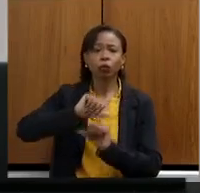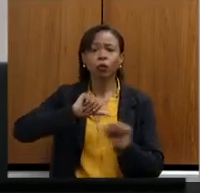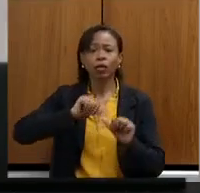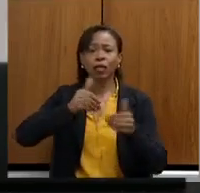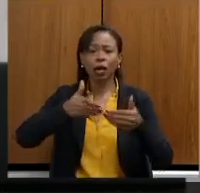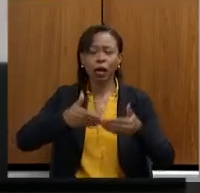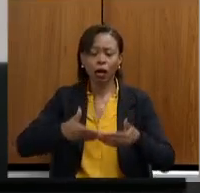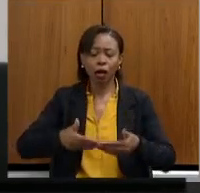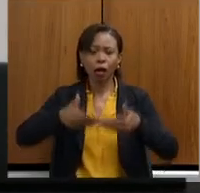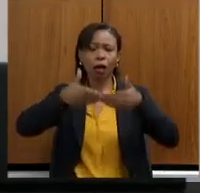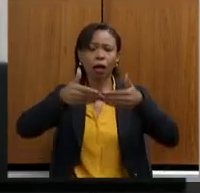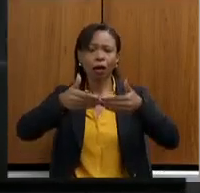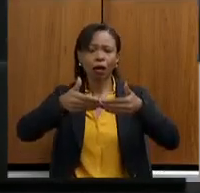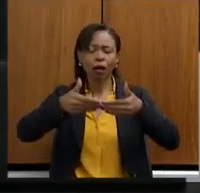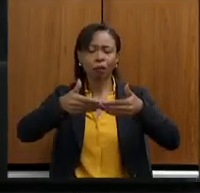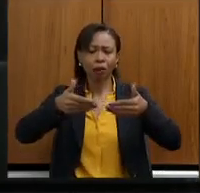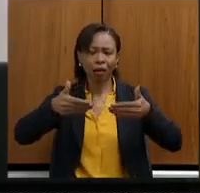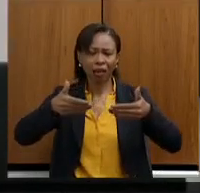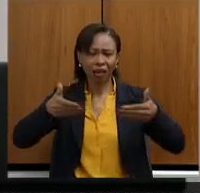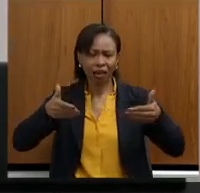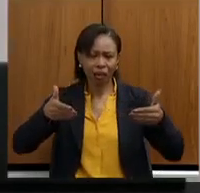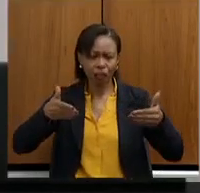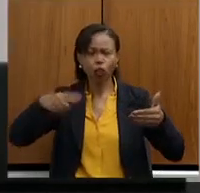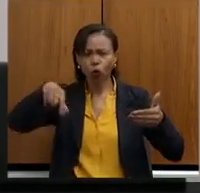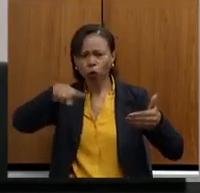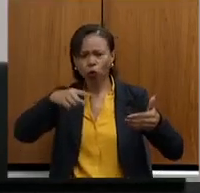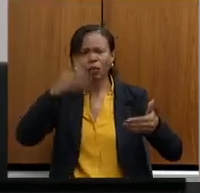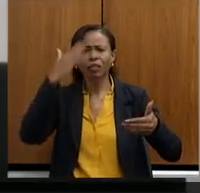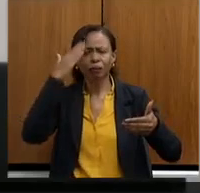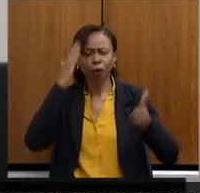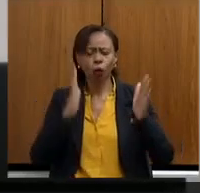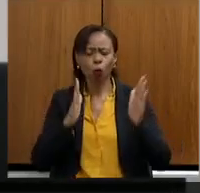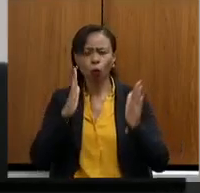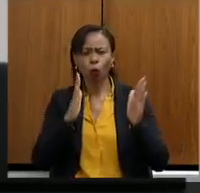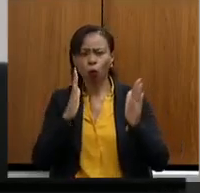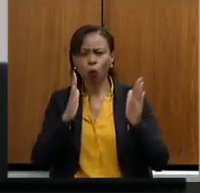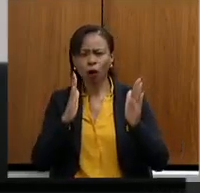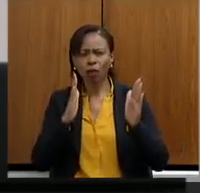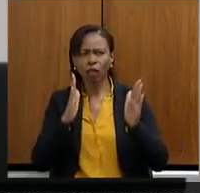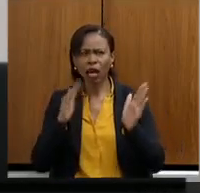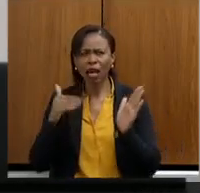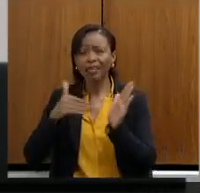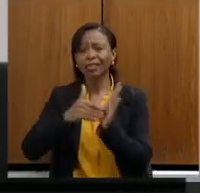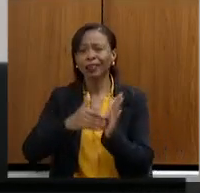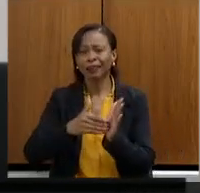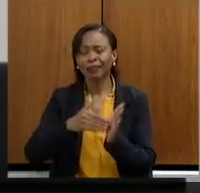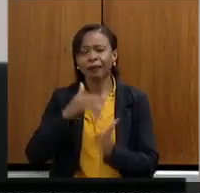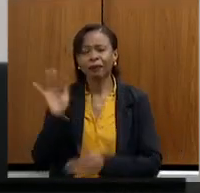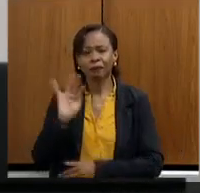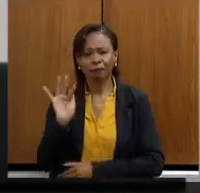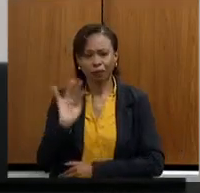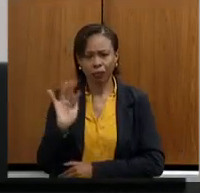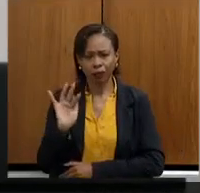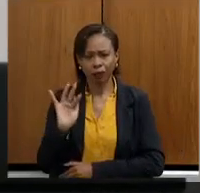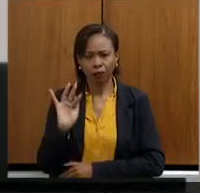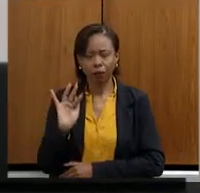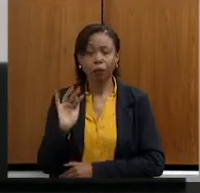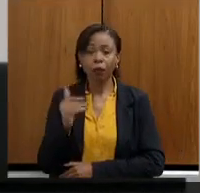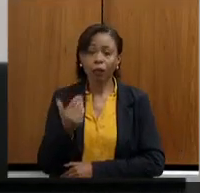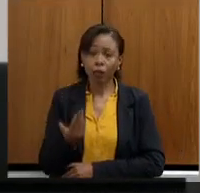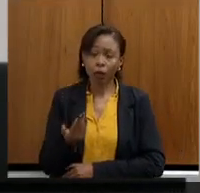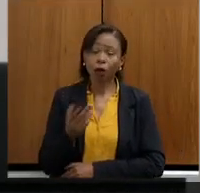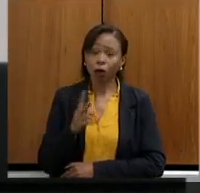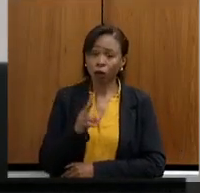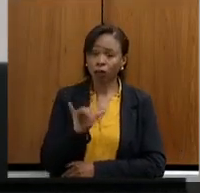barragens, que nós todos sabemos que esse prazo vence em fevereiro. Esse presidente terá uma